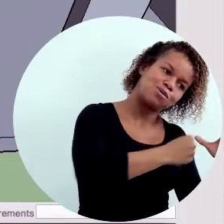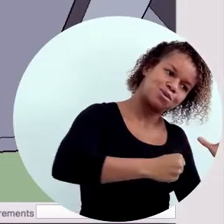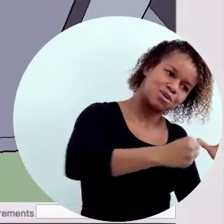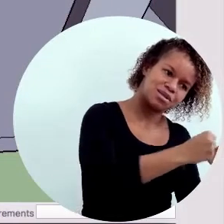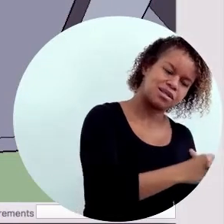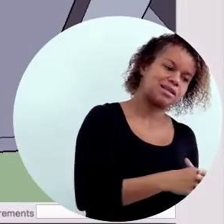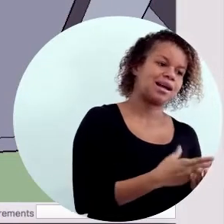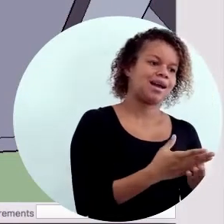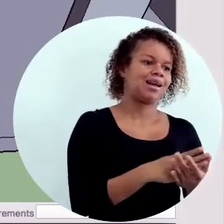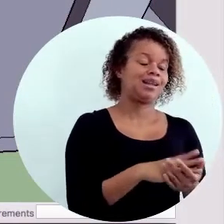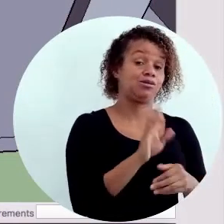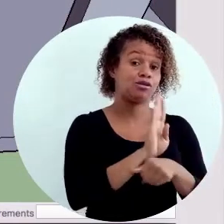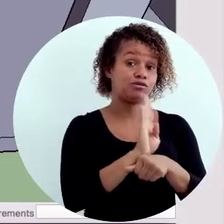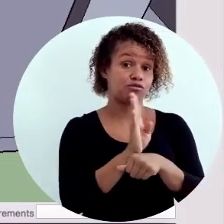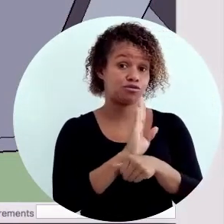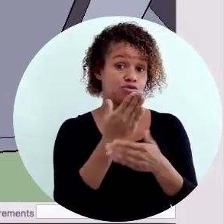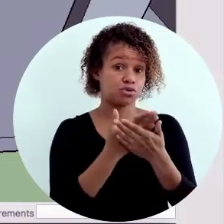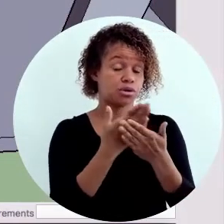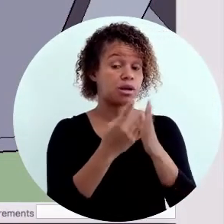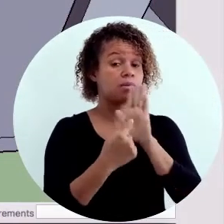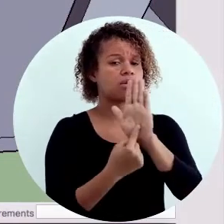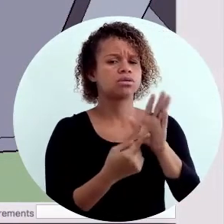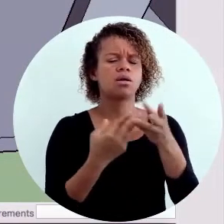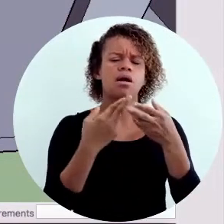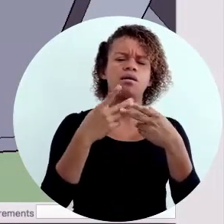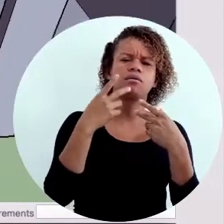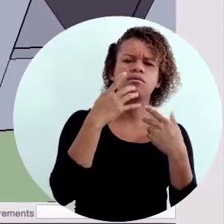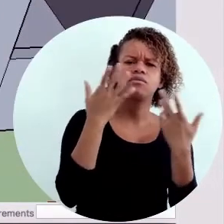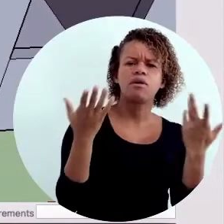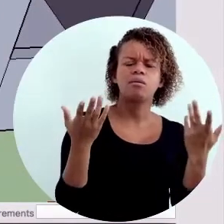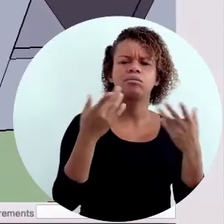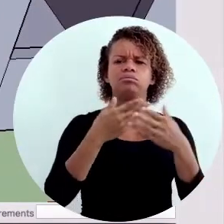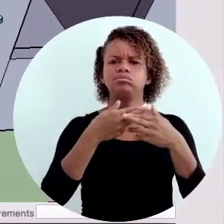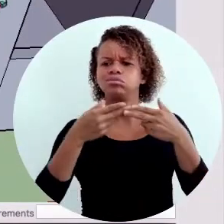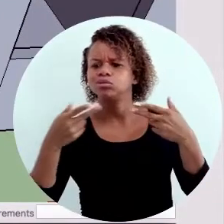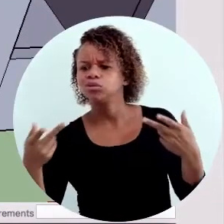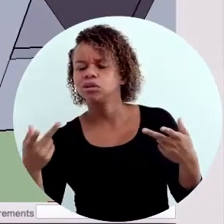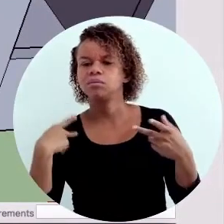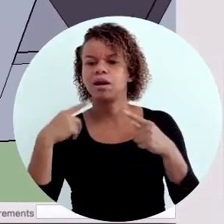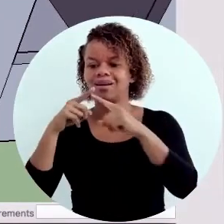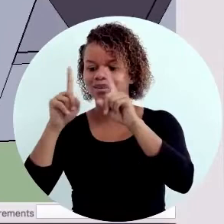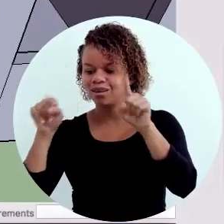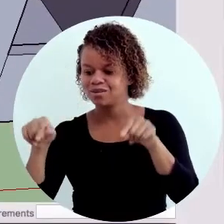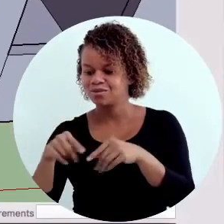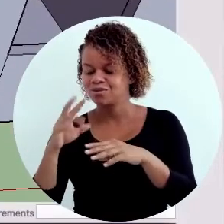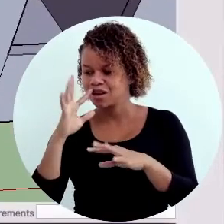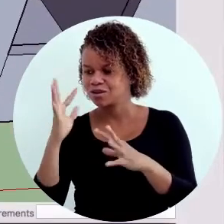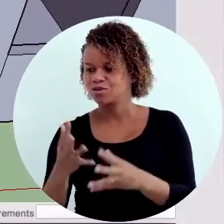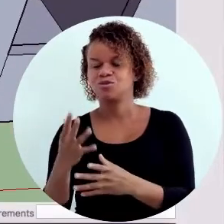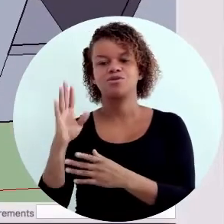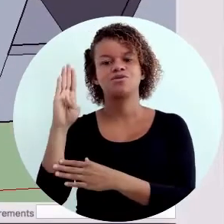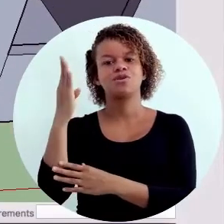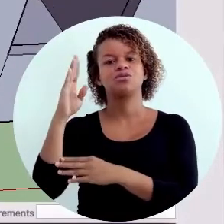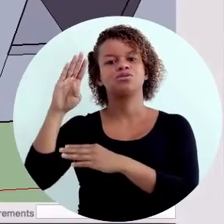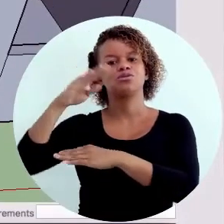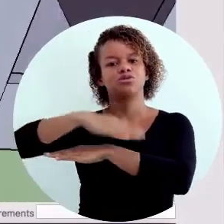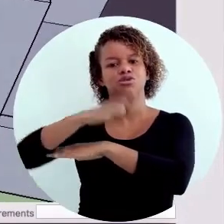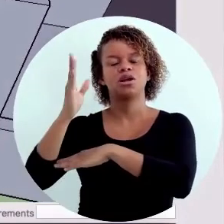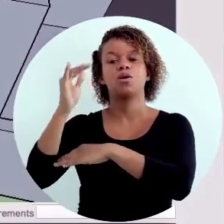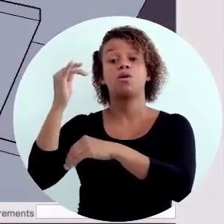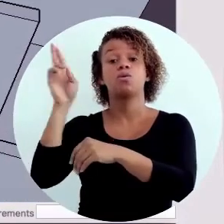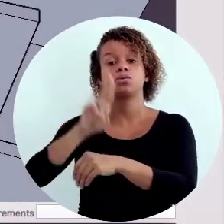o dormitório e da cozinha. Mas nesse caso, na videoaula, eu quis mostrar mais uma forma... Uma outra forma de definir o vão da janela.